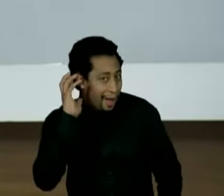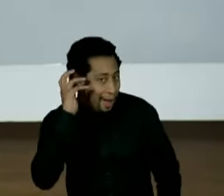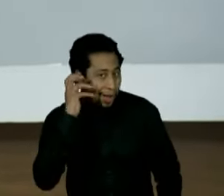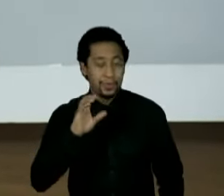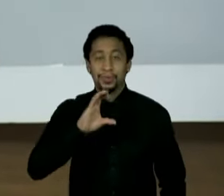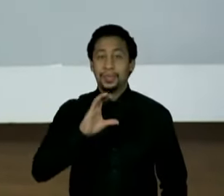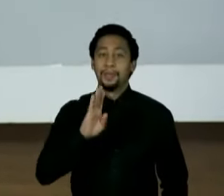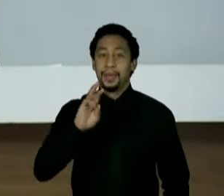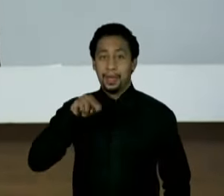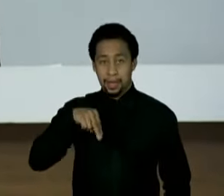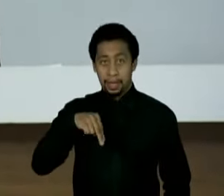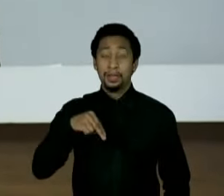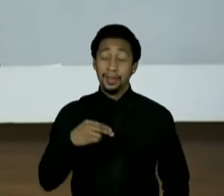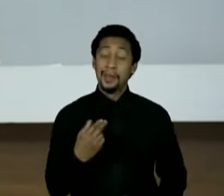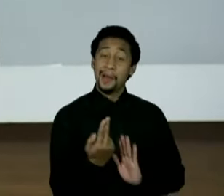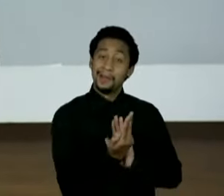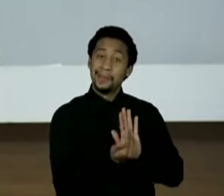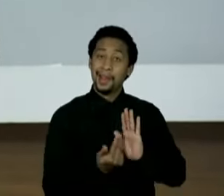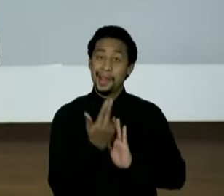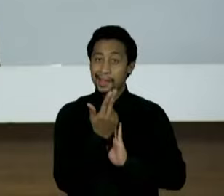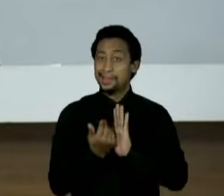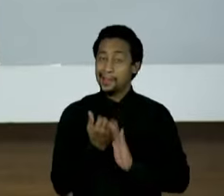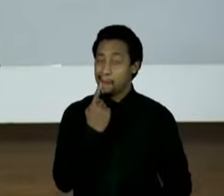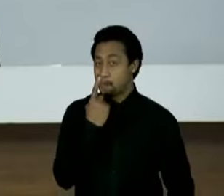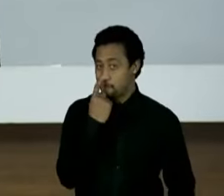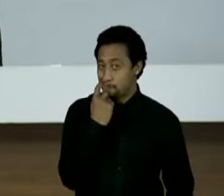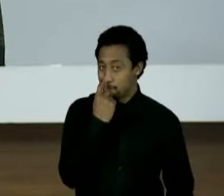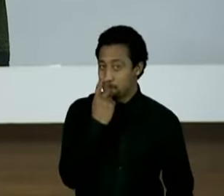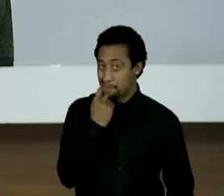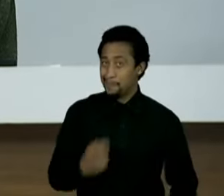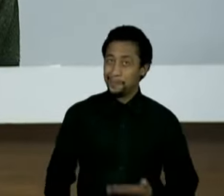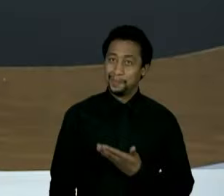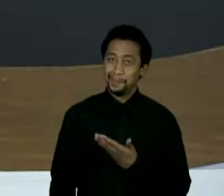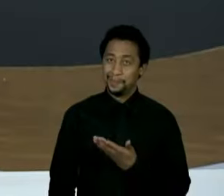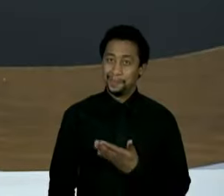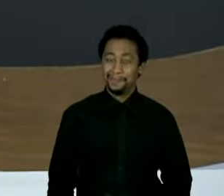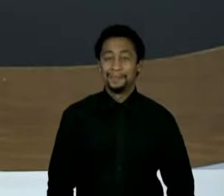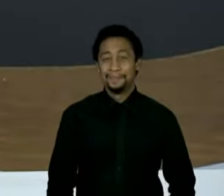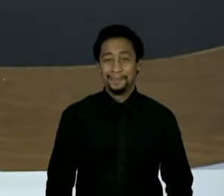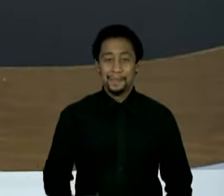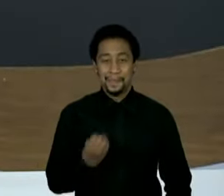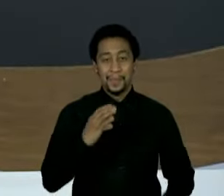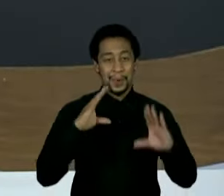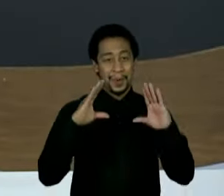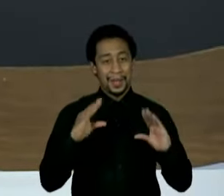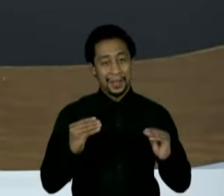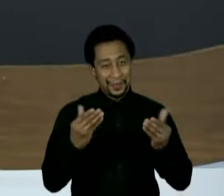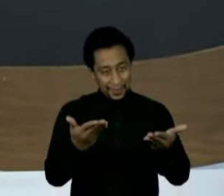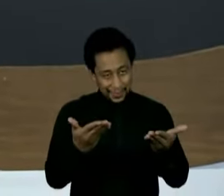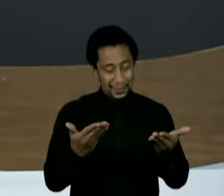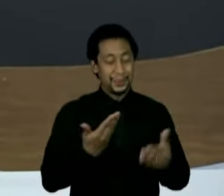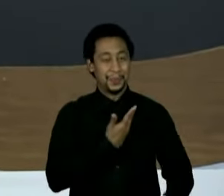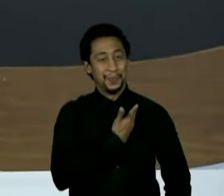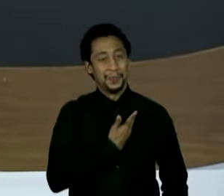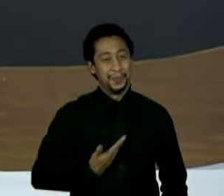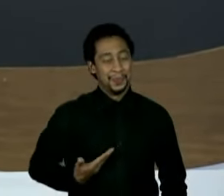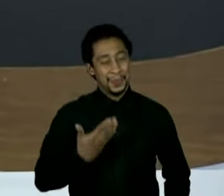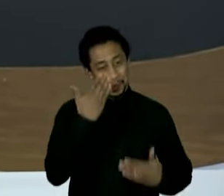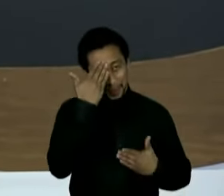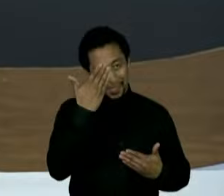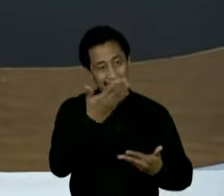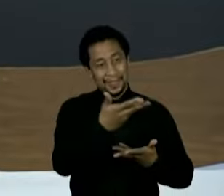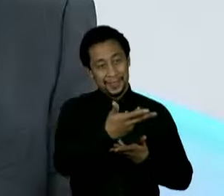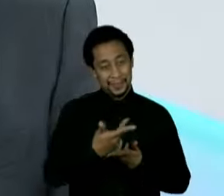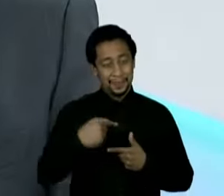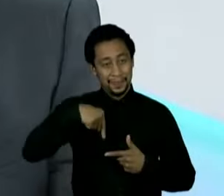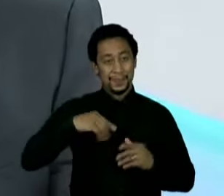os desenhos em cima do laço do nosso cronista das tintas, Paulo Caruso. Boa noite, governador. Obrigada por estar aqui conosco nesta